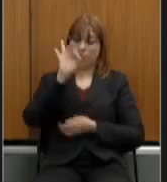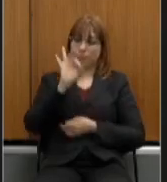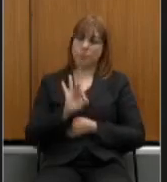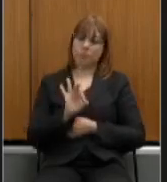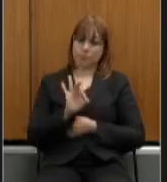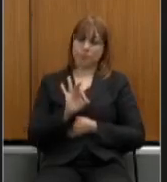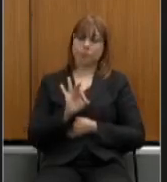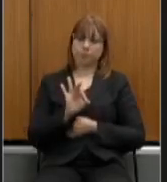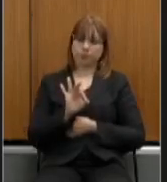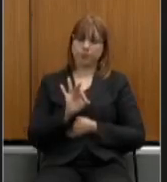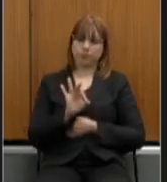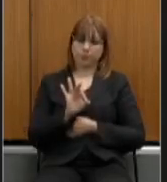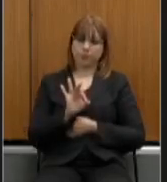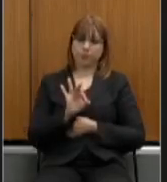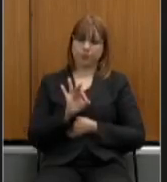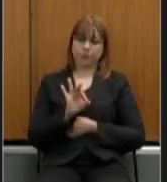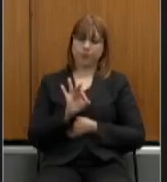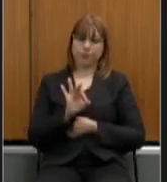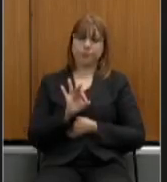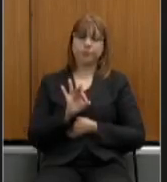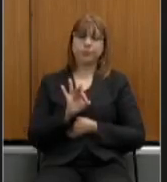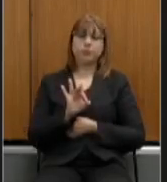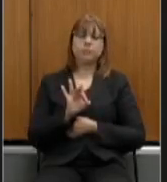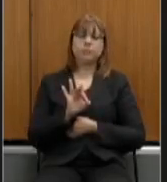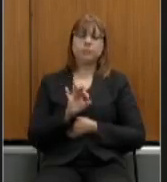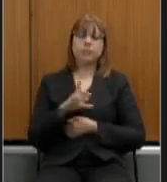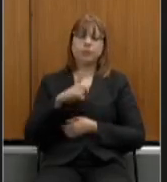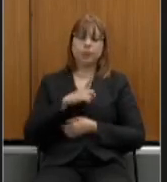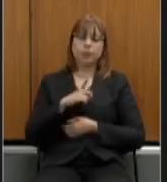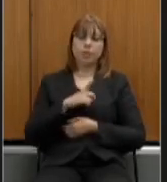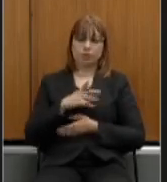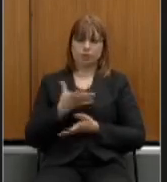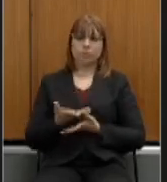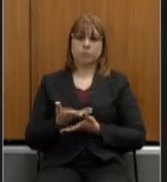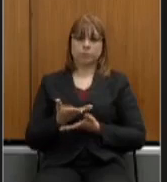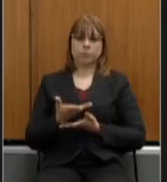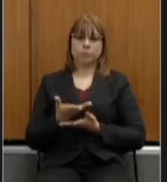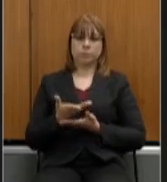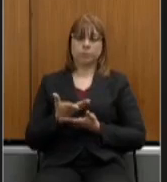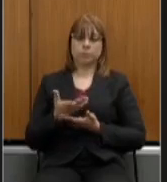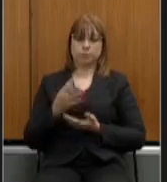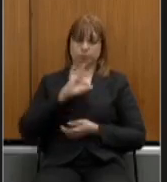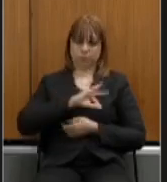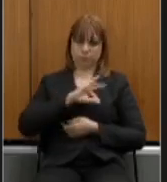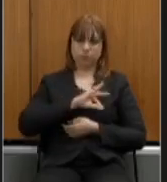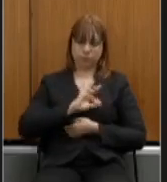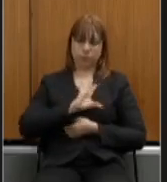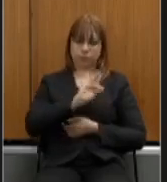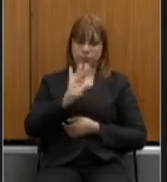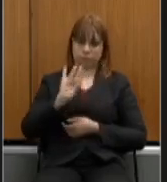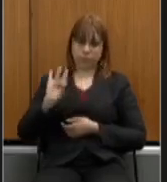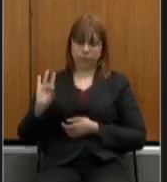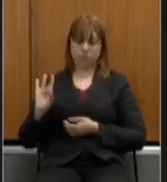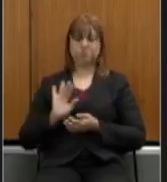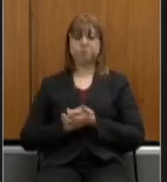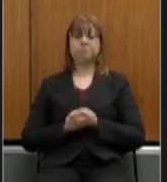que estavam sendo aplicados sobre as folhas de pagamento bom